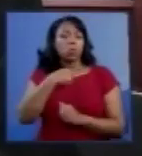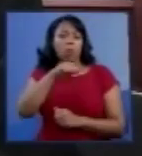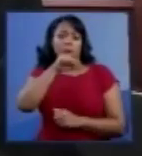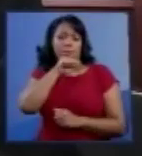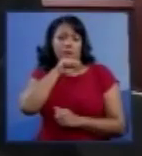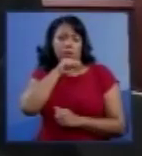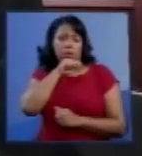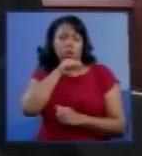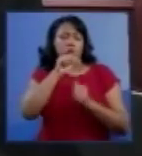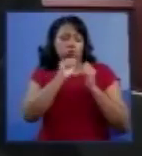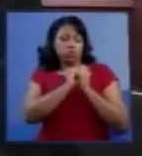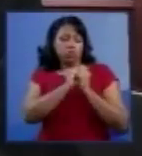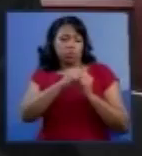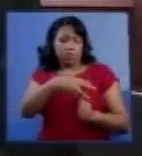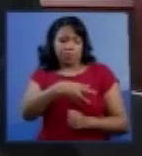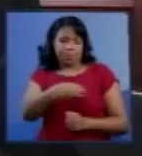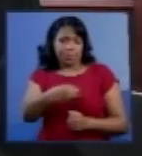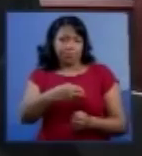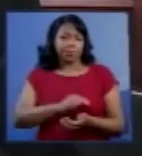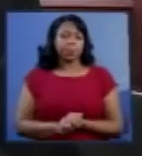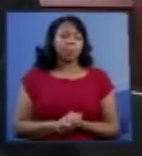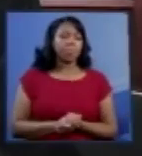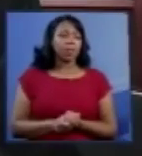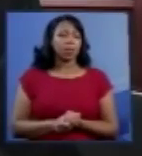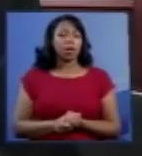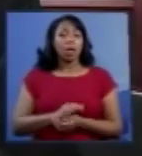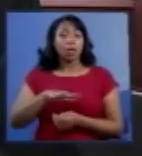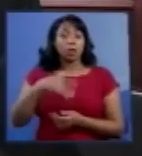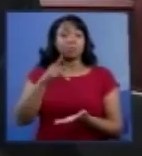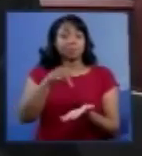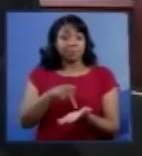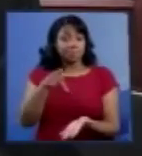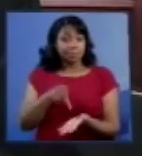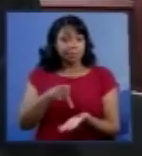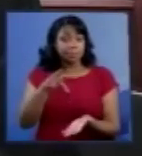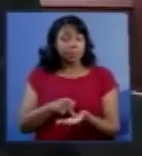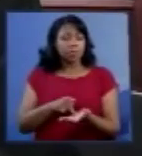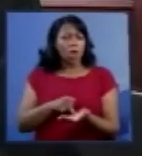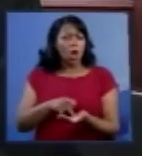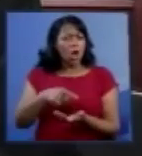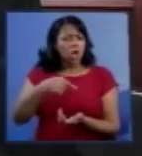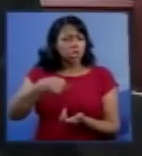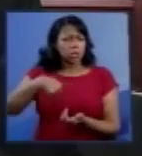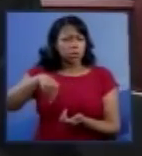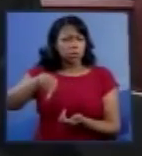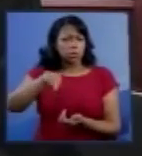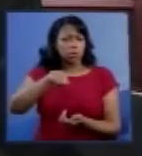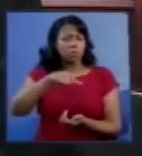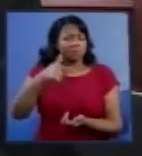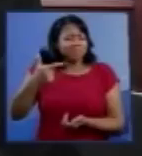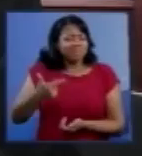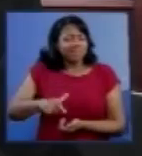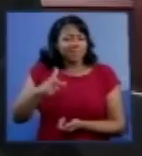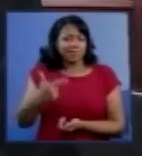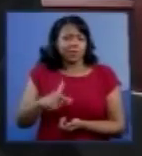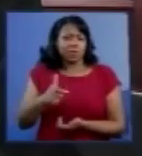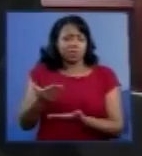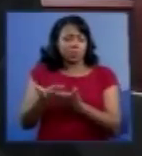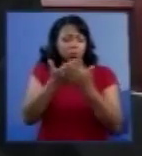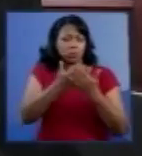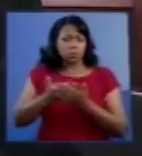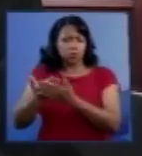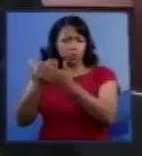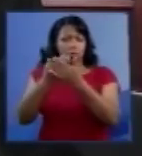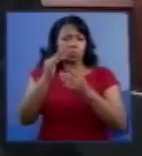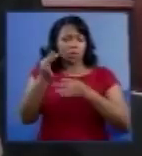e a sua filha. Então, na realidade, nós não temos ainda estudos